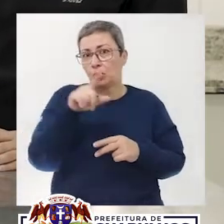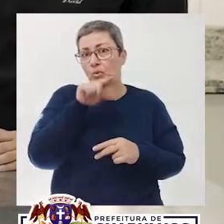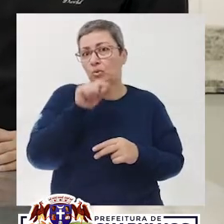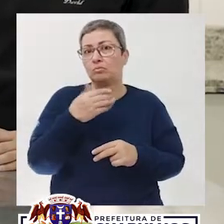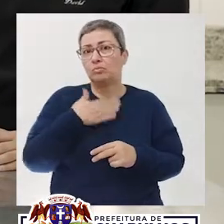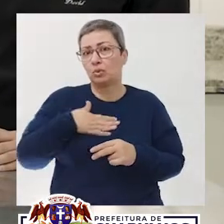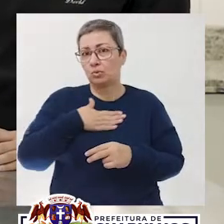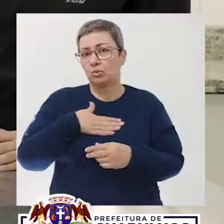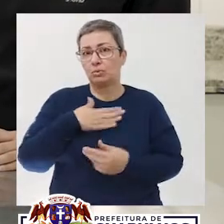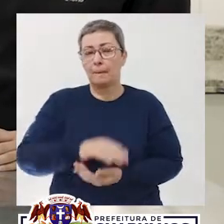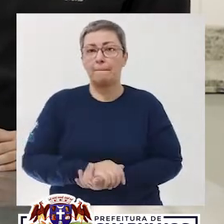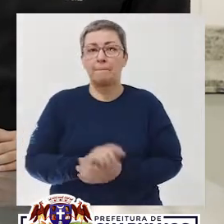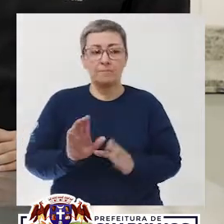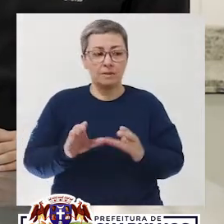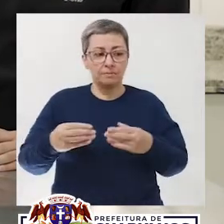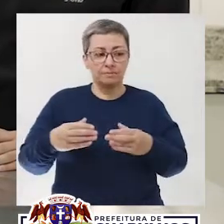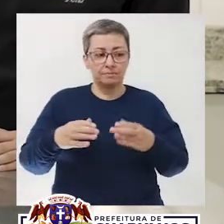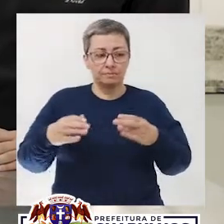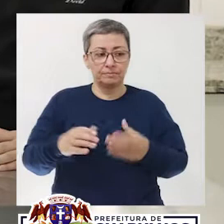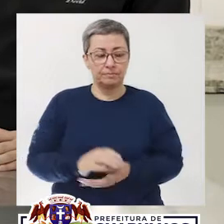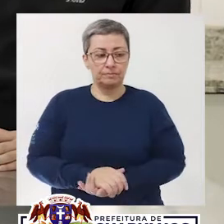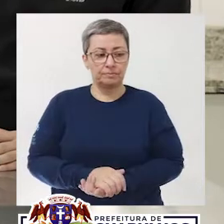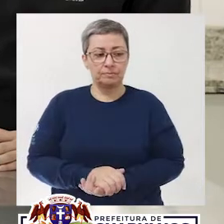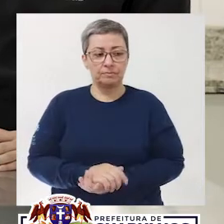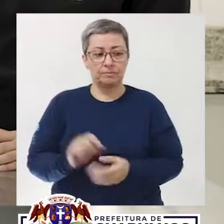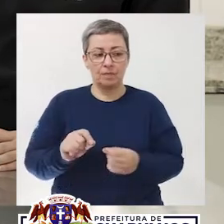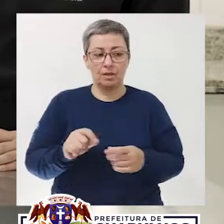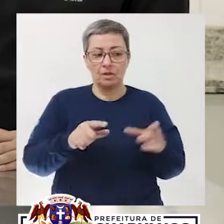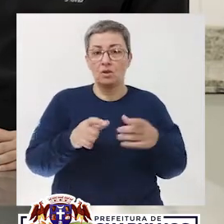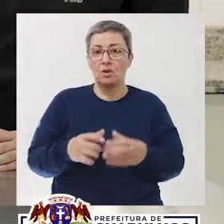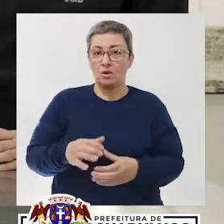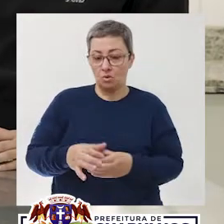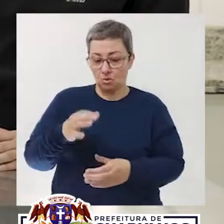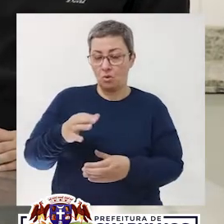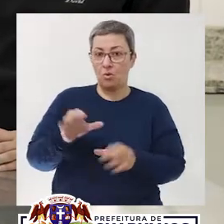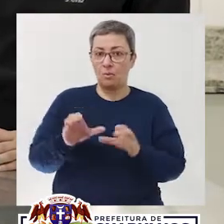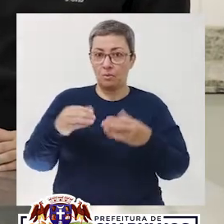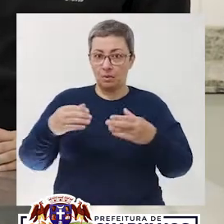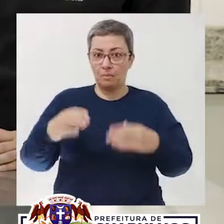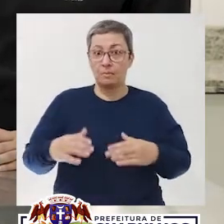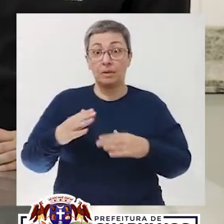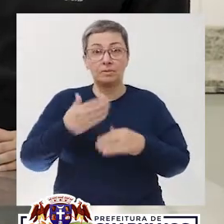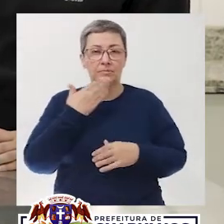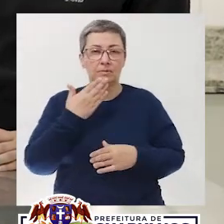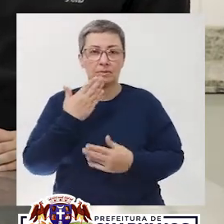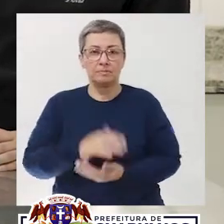preferência de vocês Vamos desenformar Coloquei um copo aqui embaixo, fica mais prático